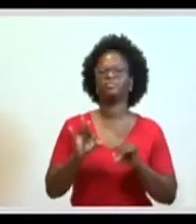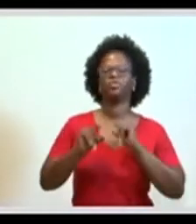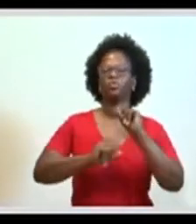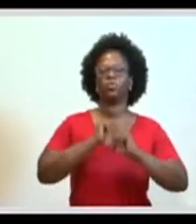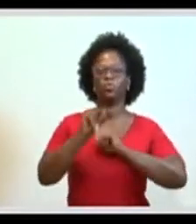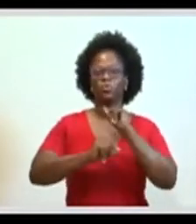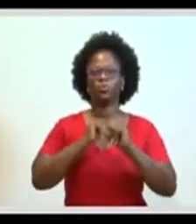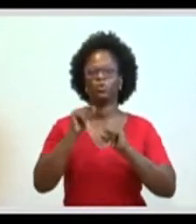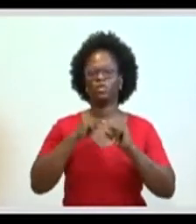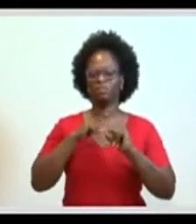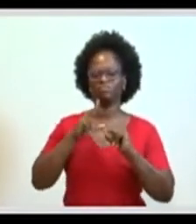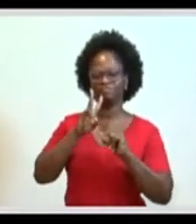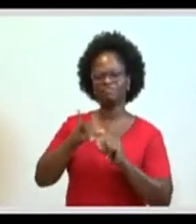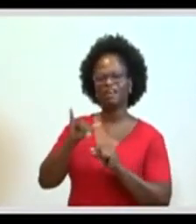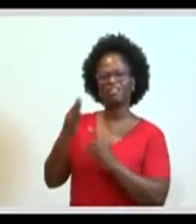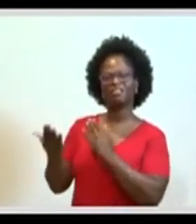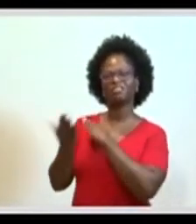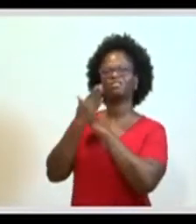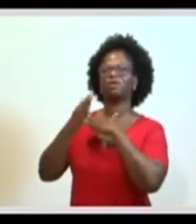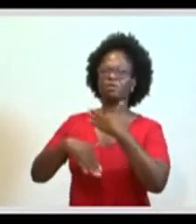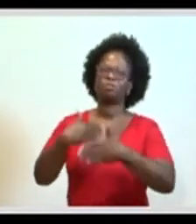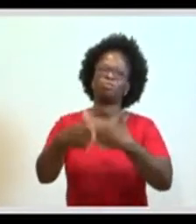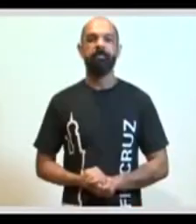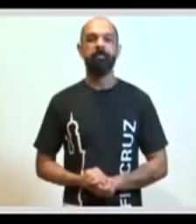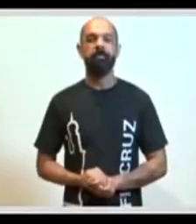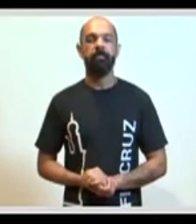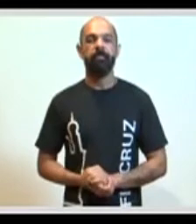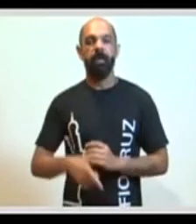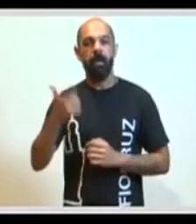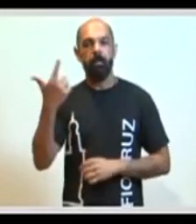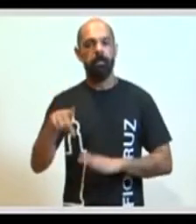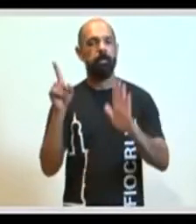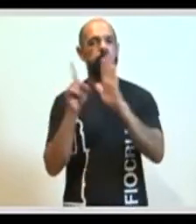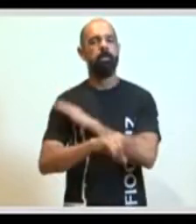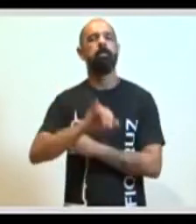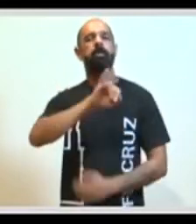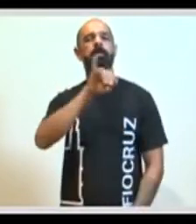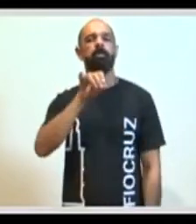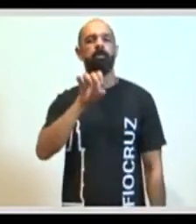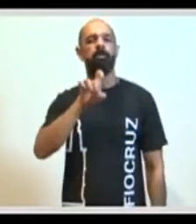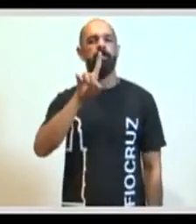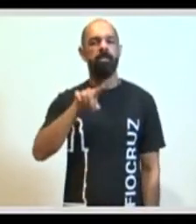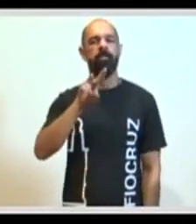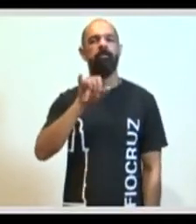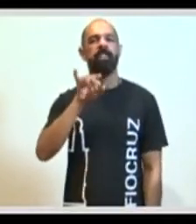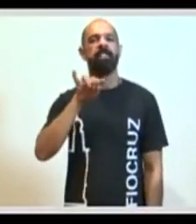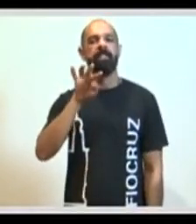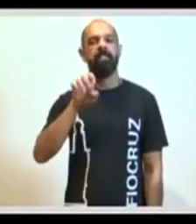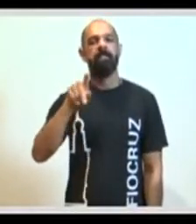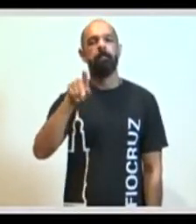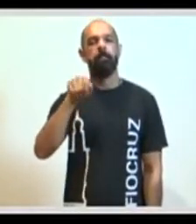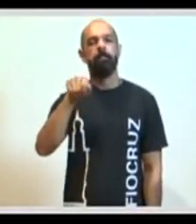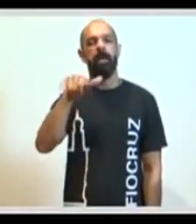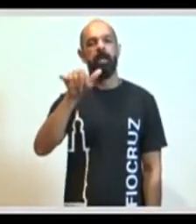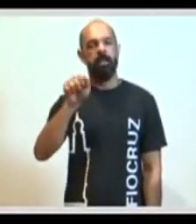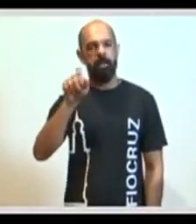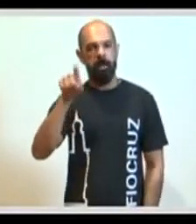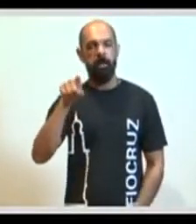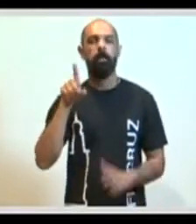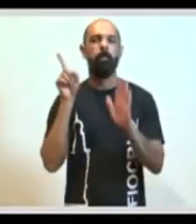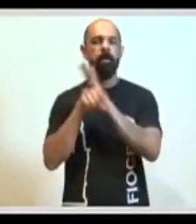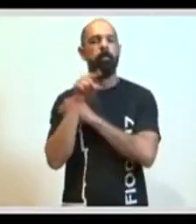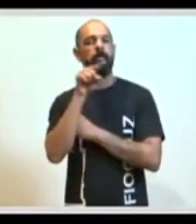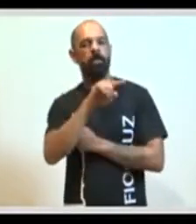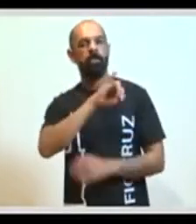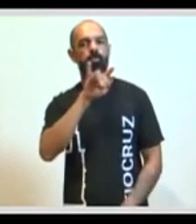agregar muito nesse processo aí do edital. O José Vicente Paiá, novamente, ele pergunta aí para você